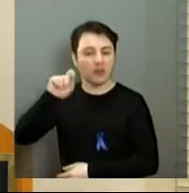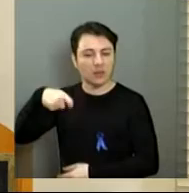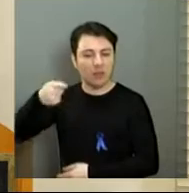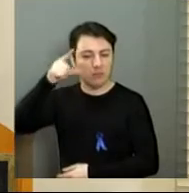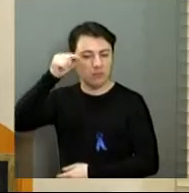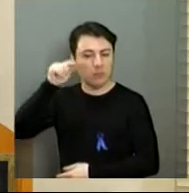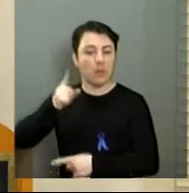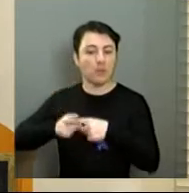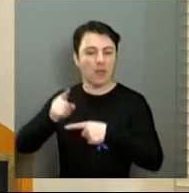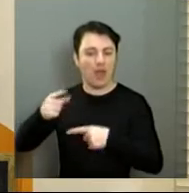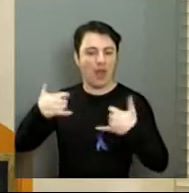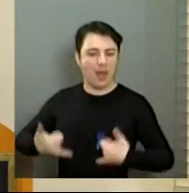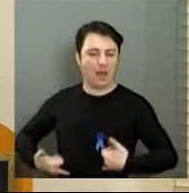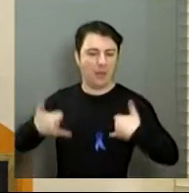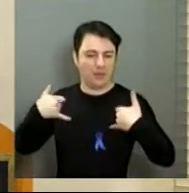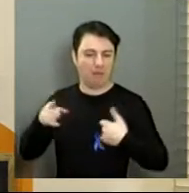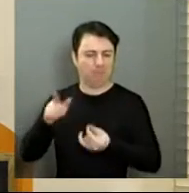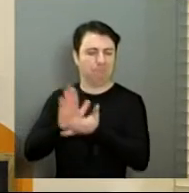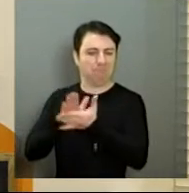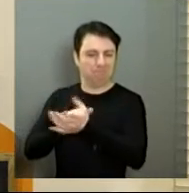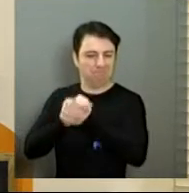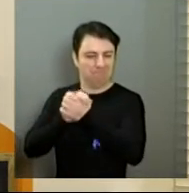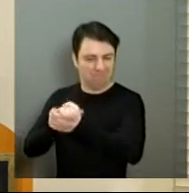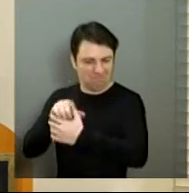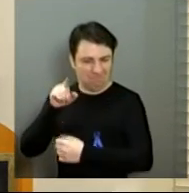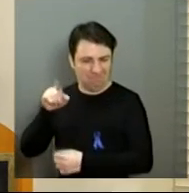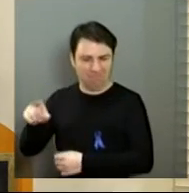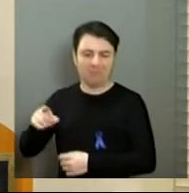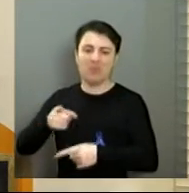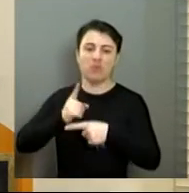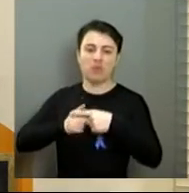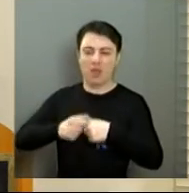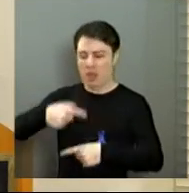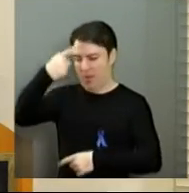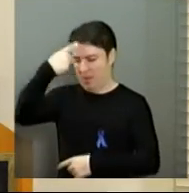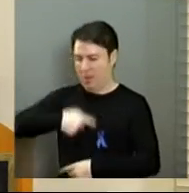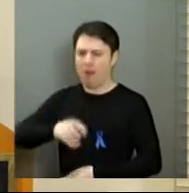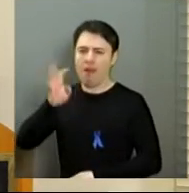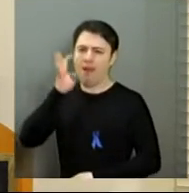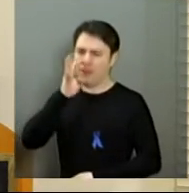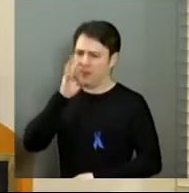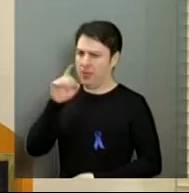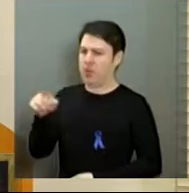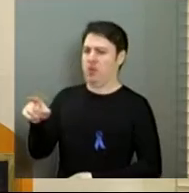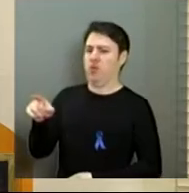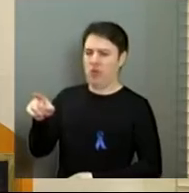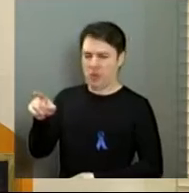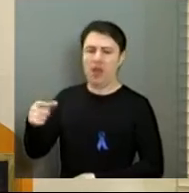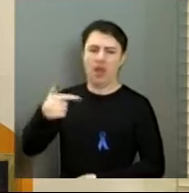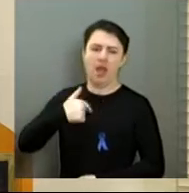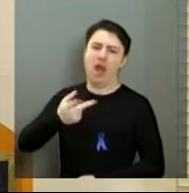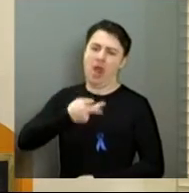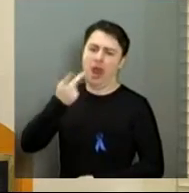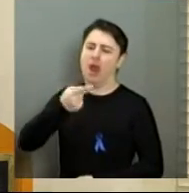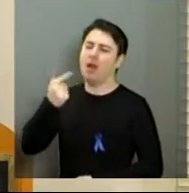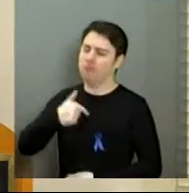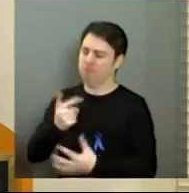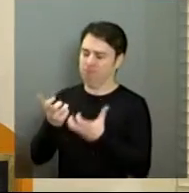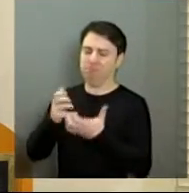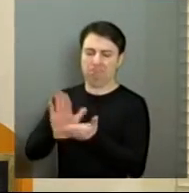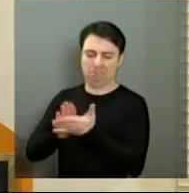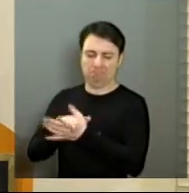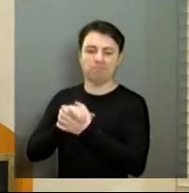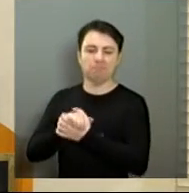pelo transcurso do seu aniversário. Parabéns, vereadora. Sabe que tem a minha admiração nesta casa. Não poderia deixar de parabenizá-la